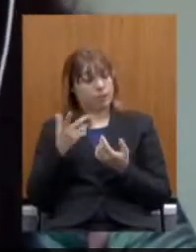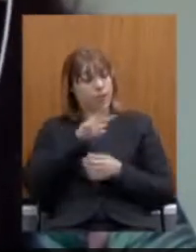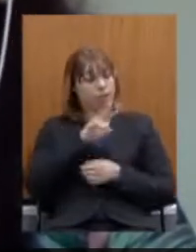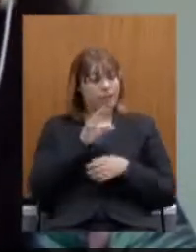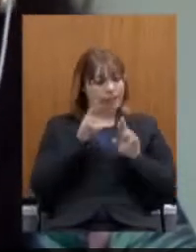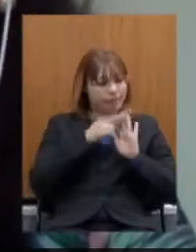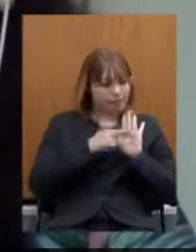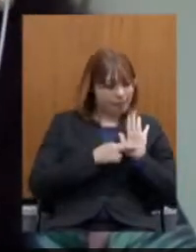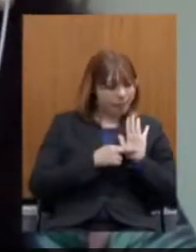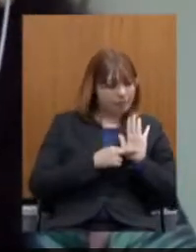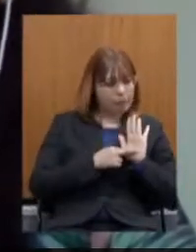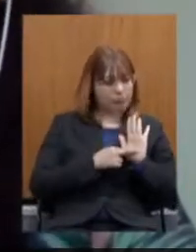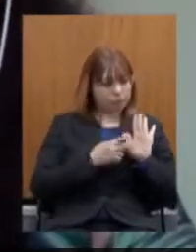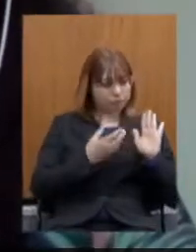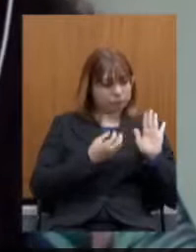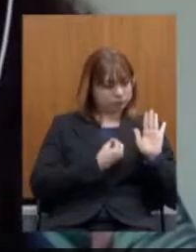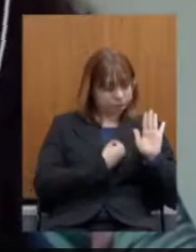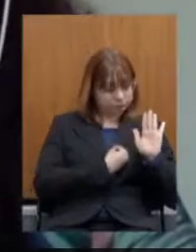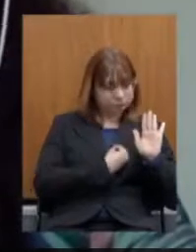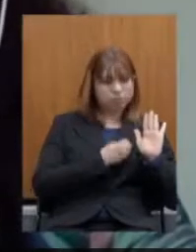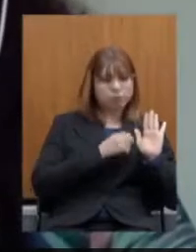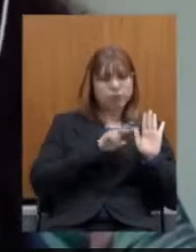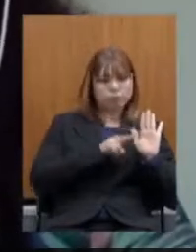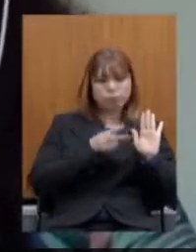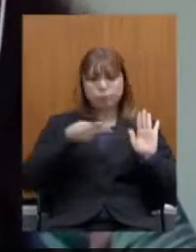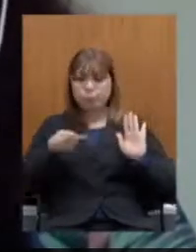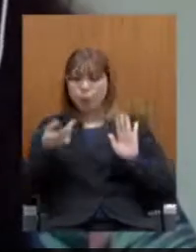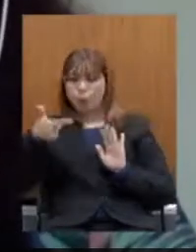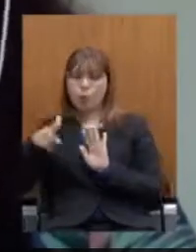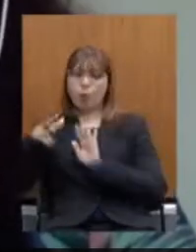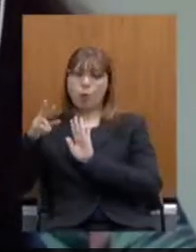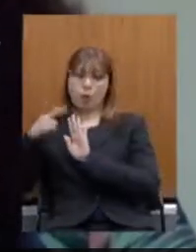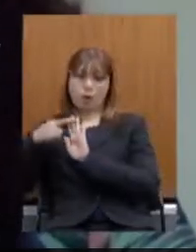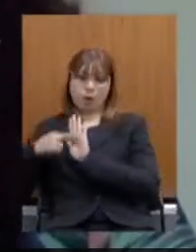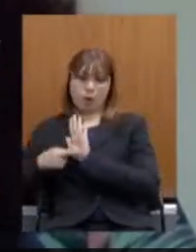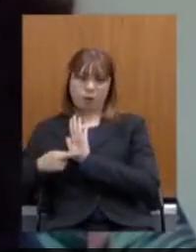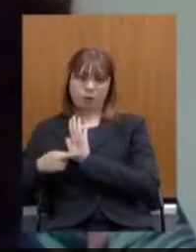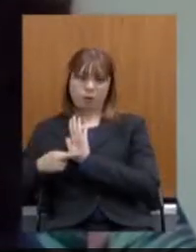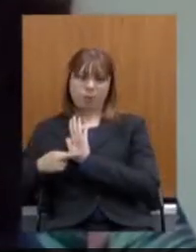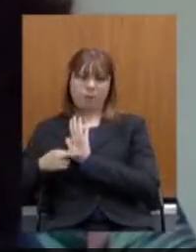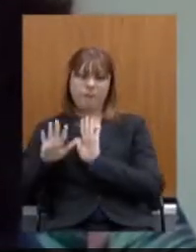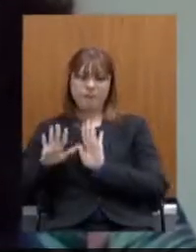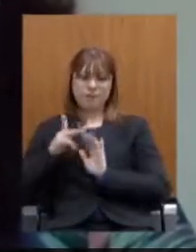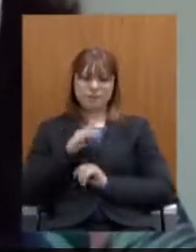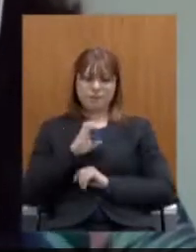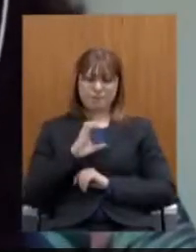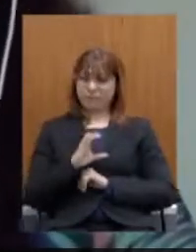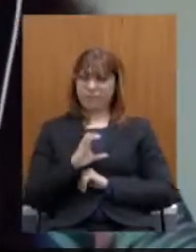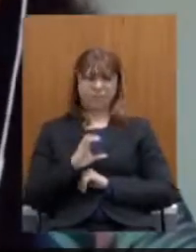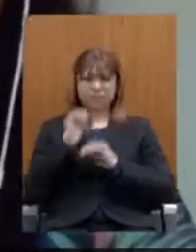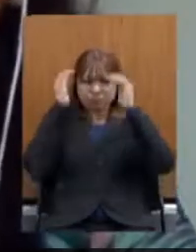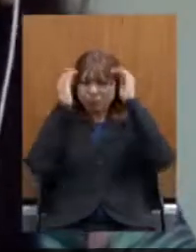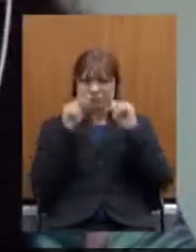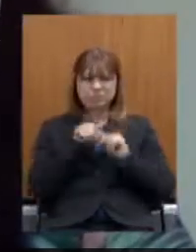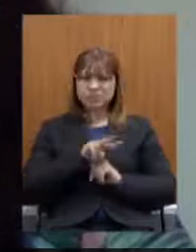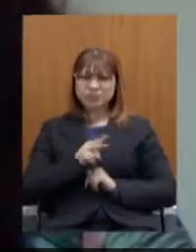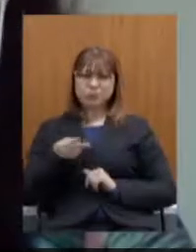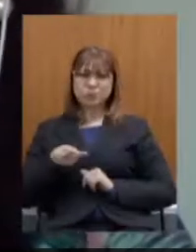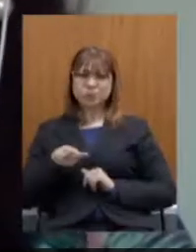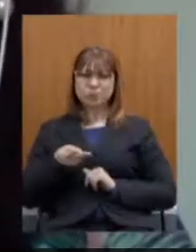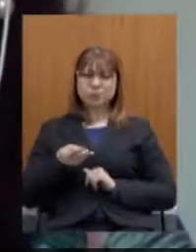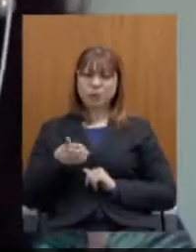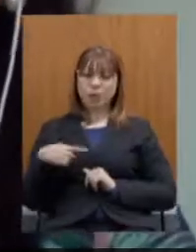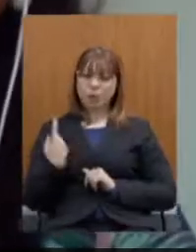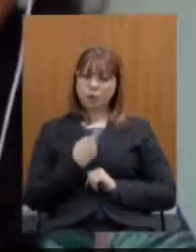nova que virá. A PEC 55 não leva isso em conta. defendemos uma